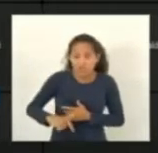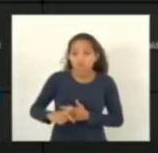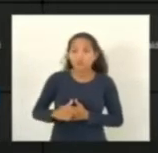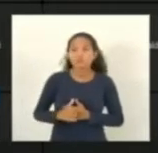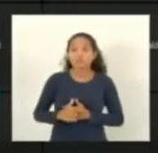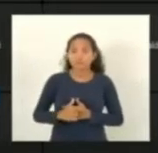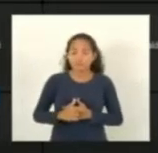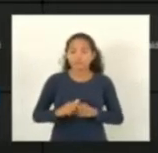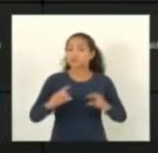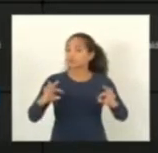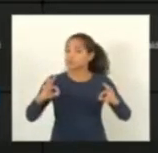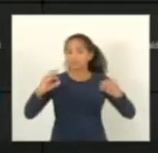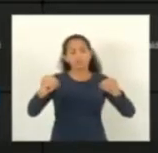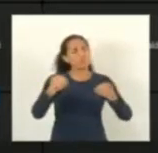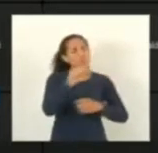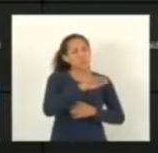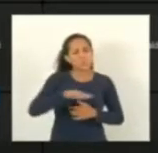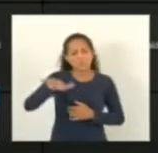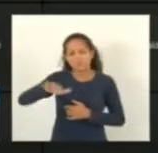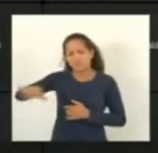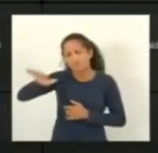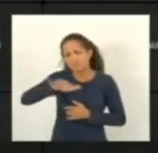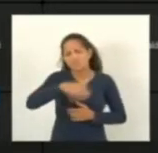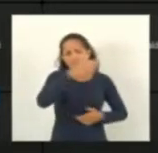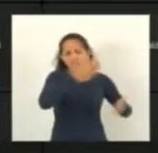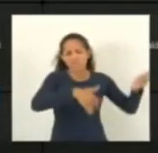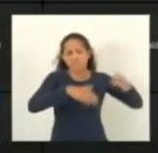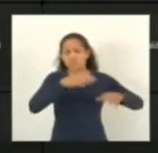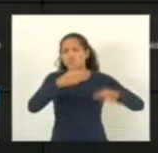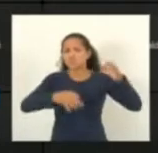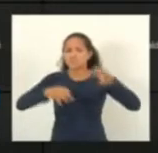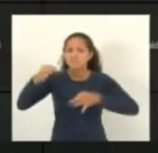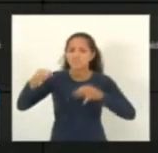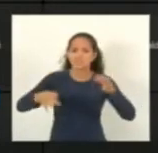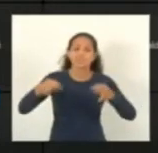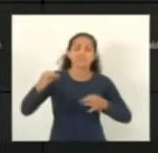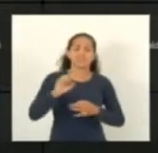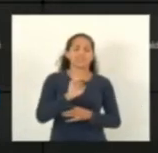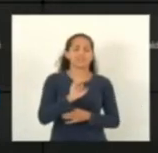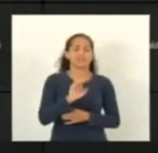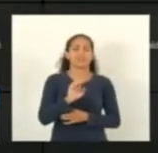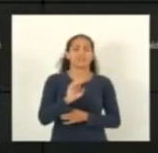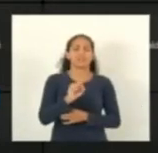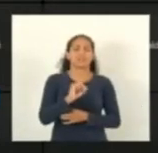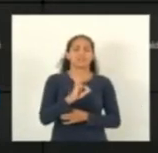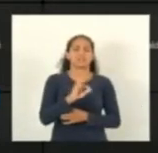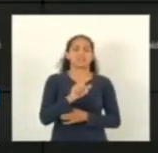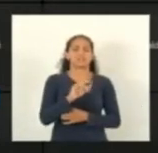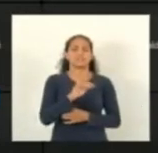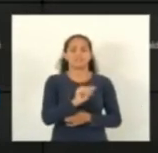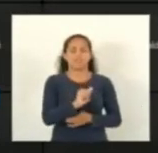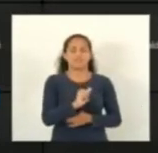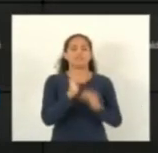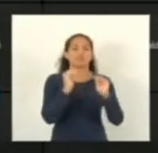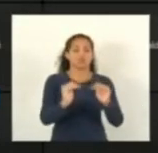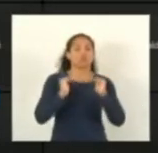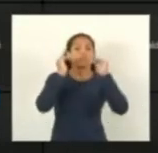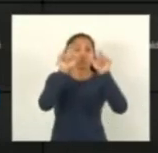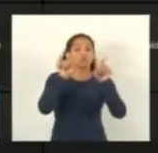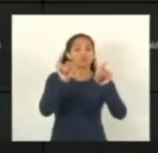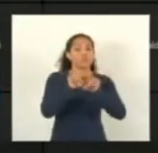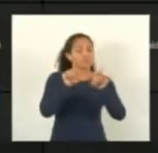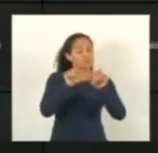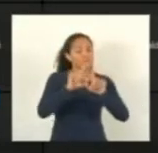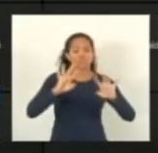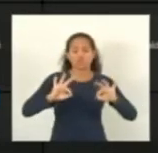judiciais em todas as esferas, desde a primeira instância até as instâncias superiores da justiça da nossa nação, deixam claro esse dever e todas as